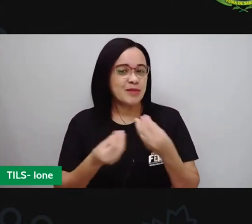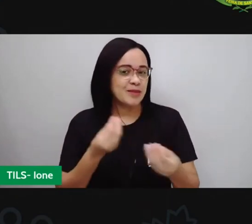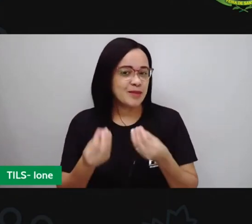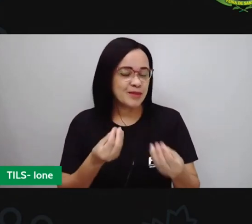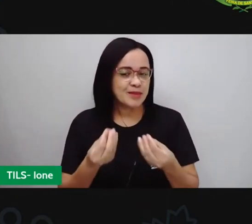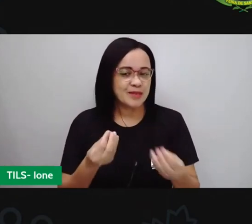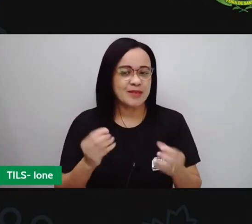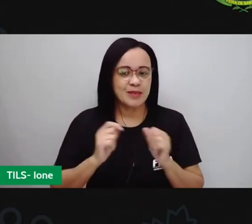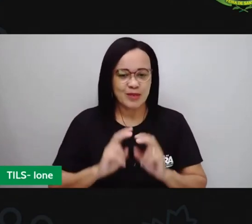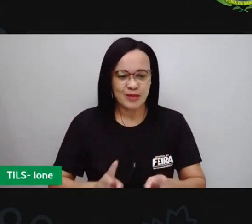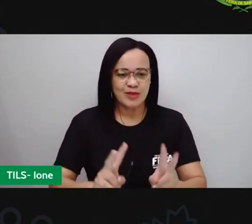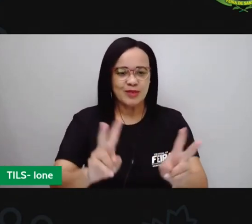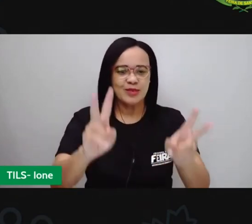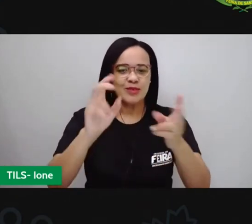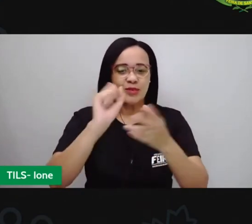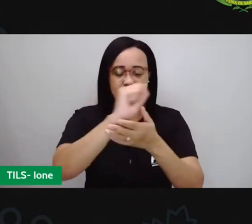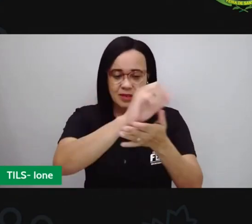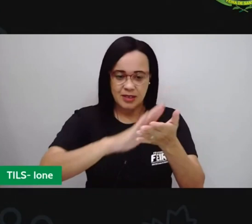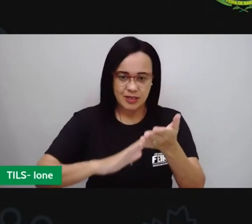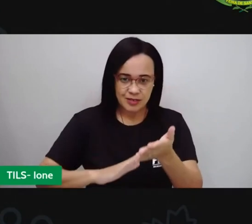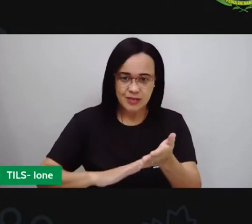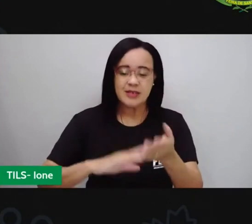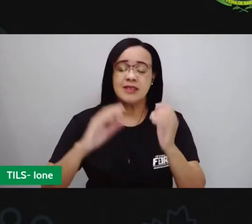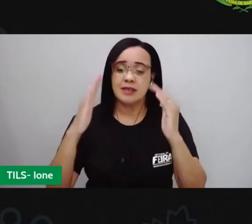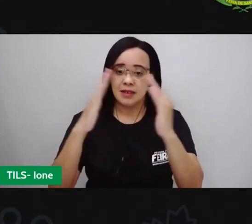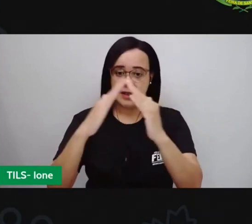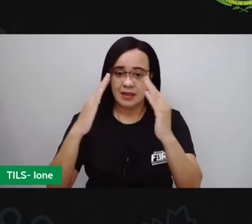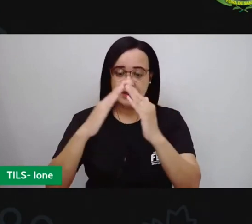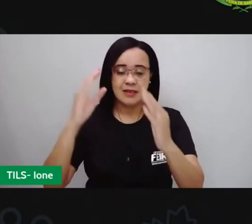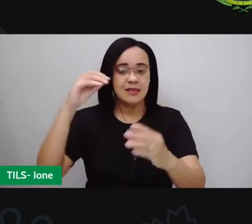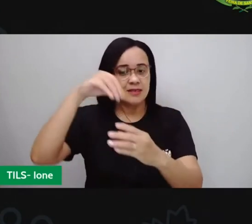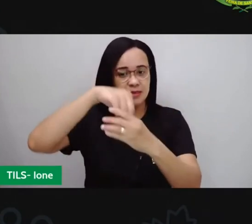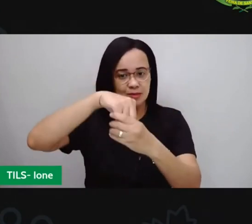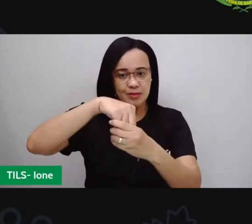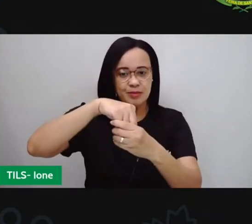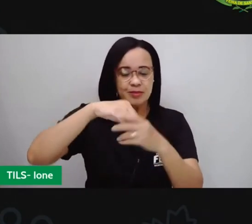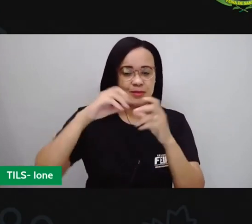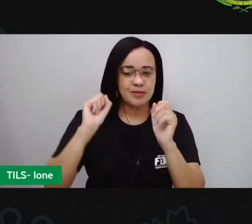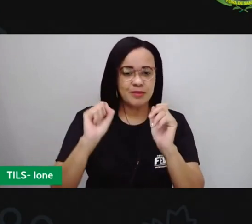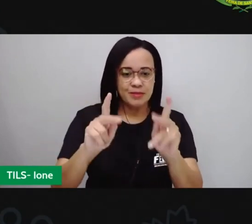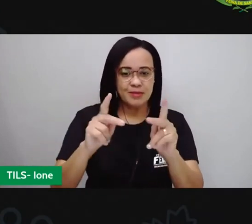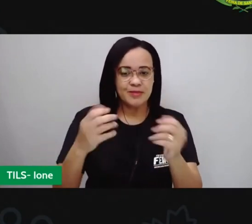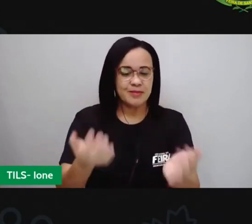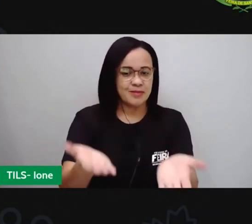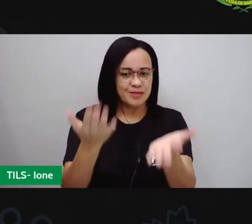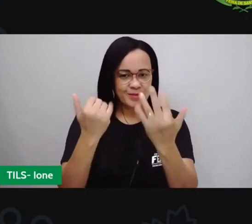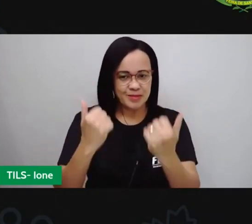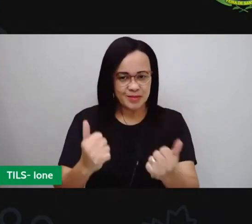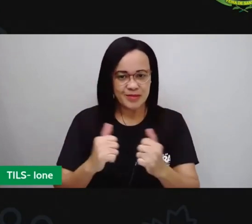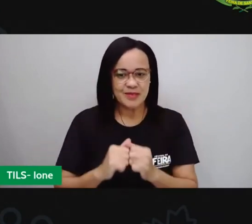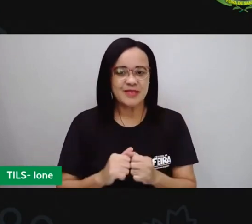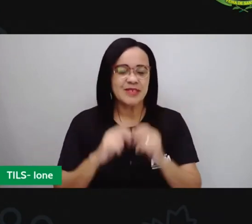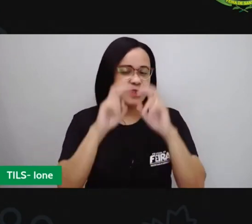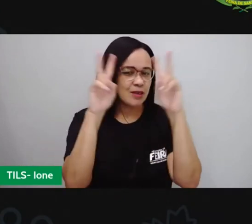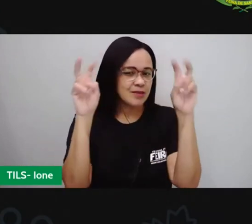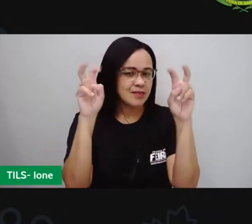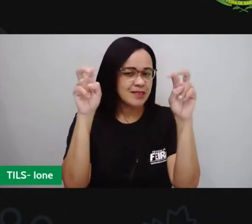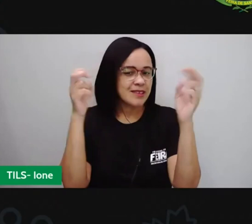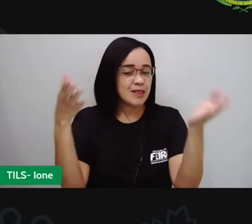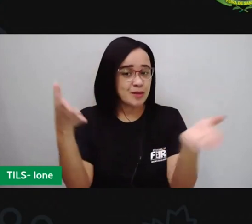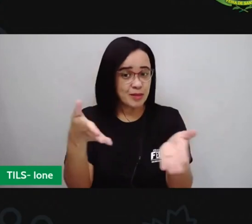continuar com as suas atividades feitas em casa. Tá certo? Vamos lá saber sobre o que nós estudaremos hoje.